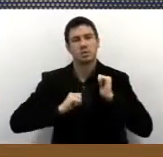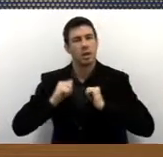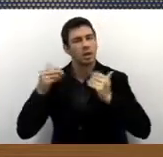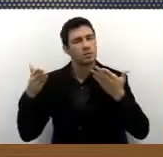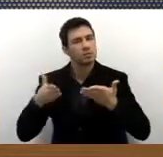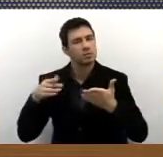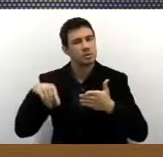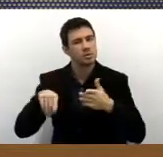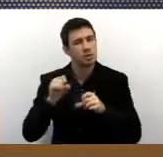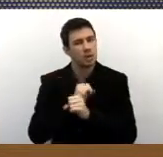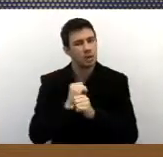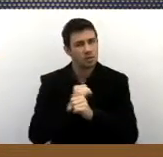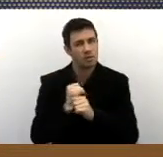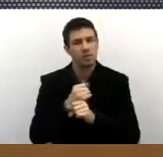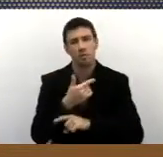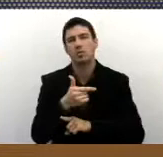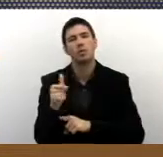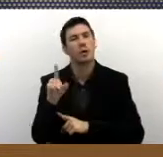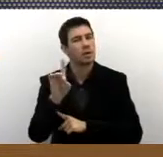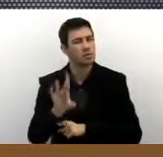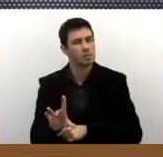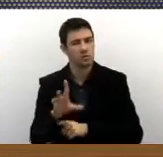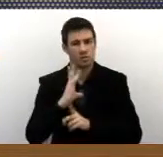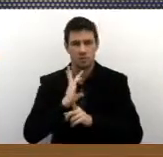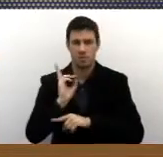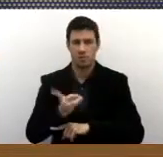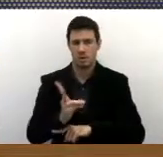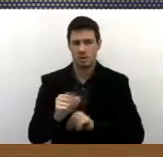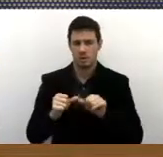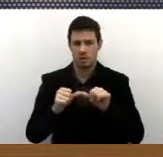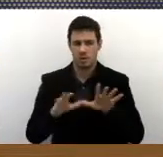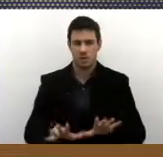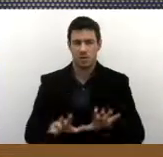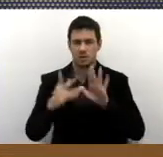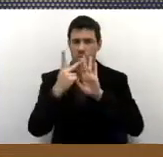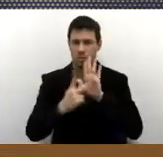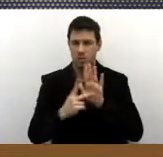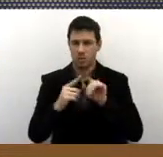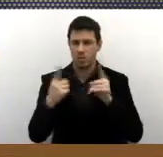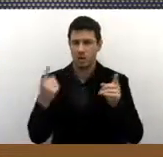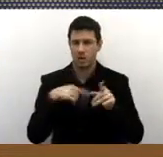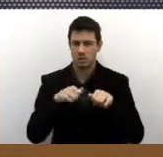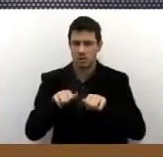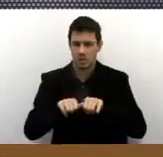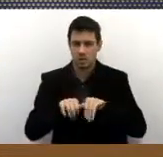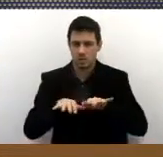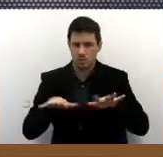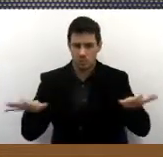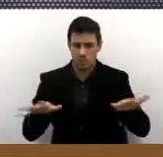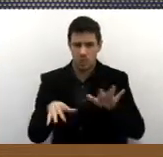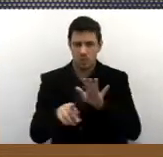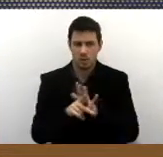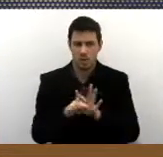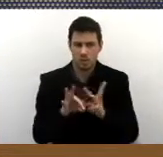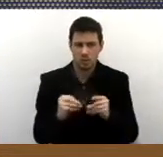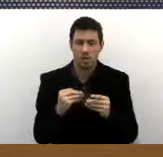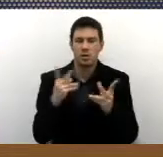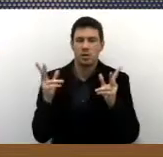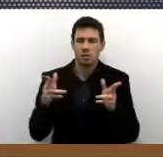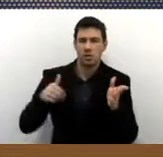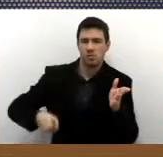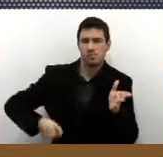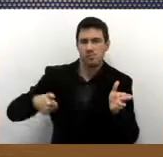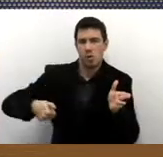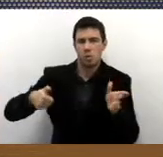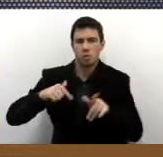é apenas manter os programas já existentes, mas também ampliar os programas como o Bolsa Trabalho,